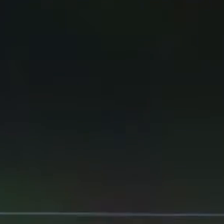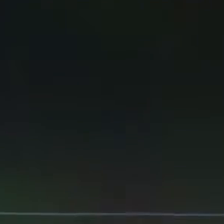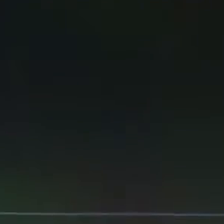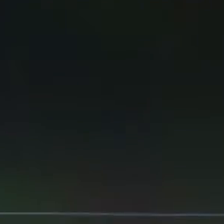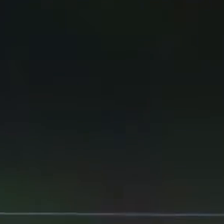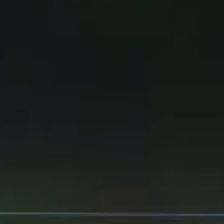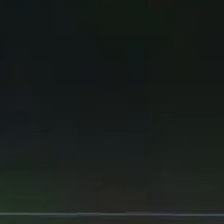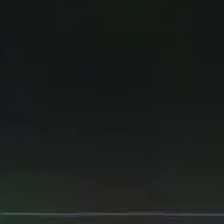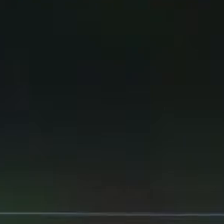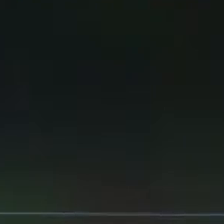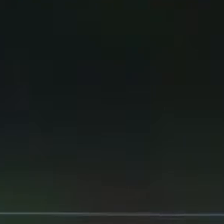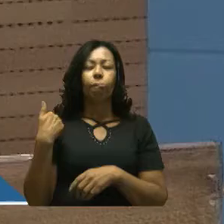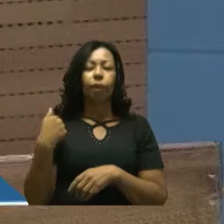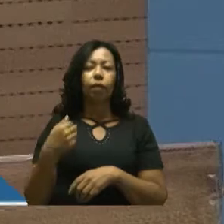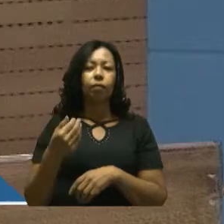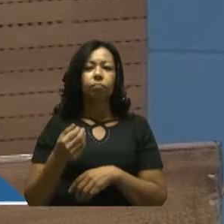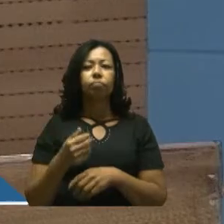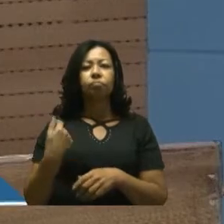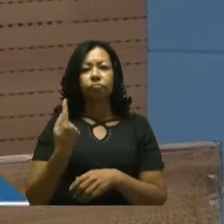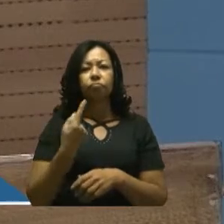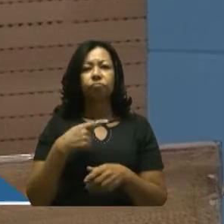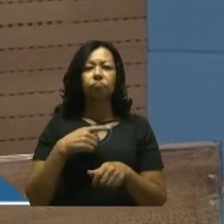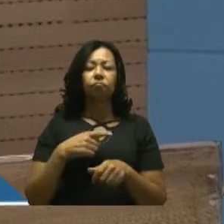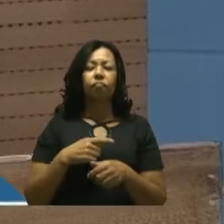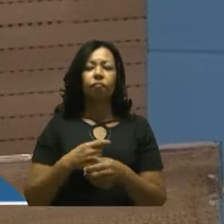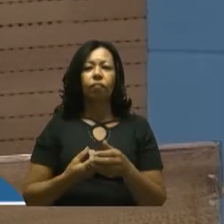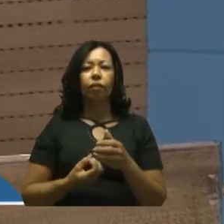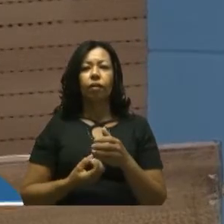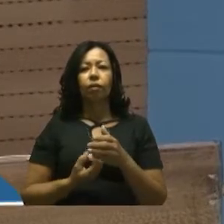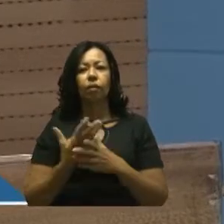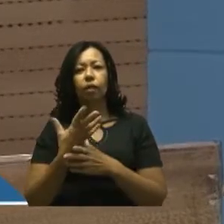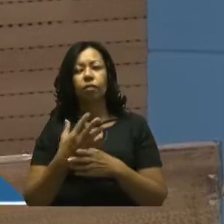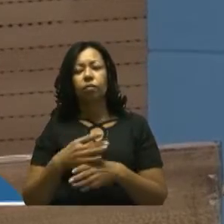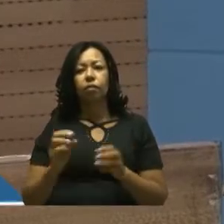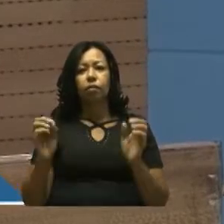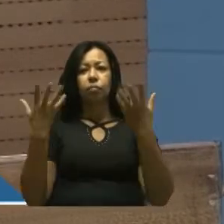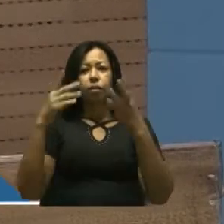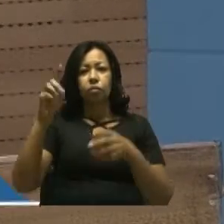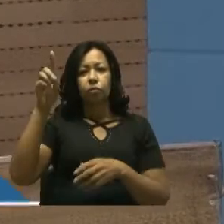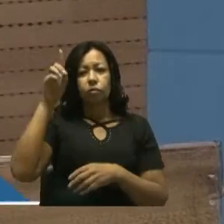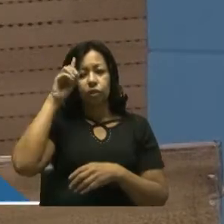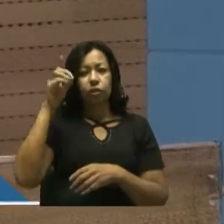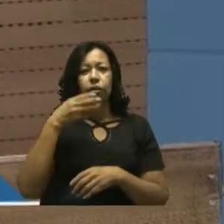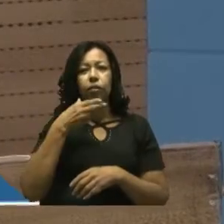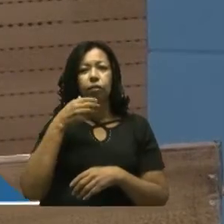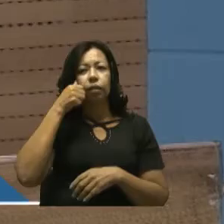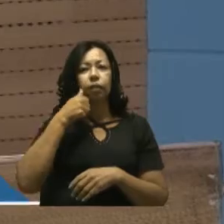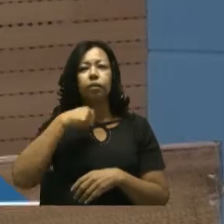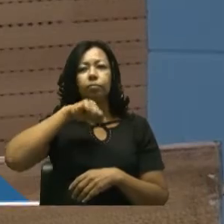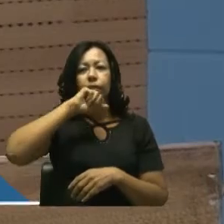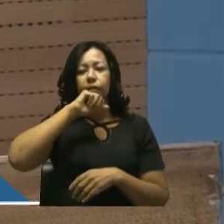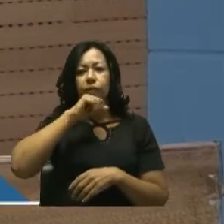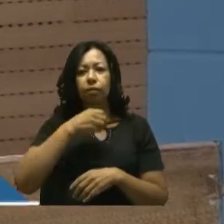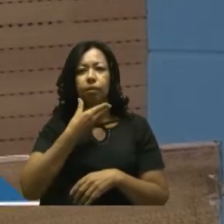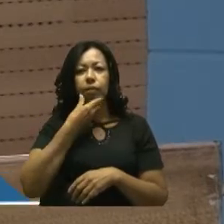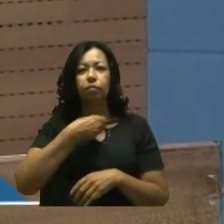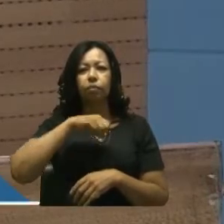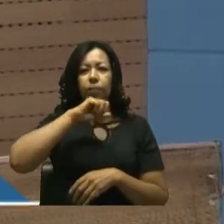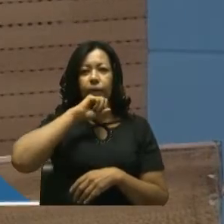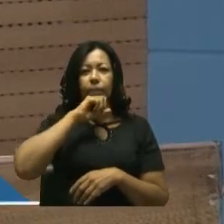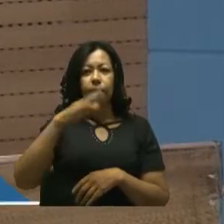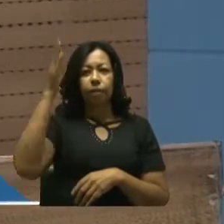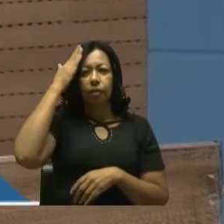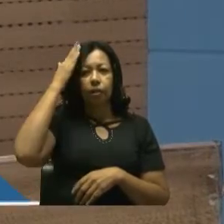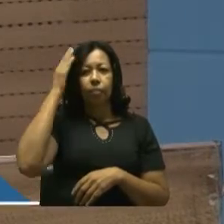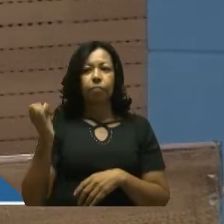de lei, de autoria do vereador Marcinho, que institui no calendário oficial do município de Cubatão o Dia dos Pais e